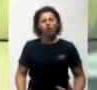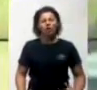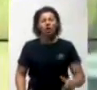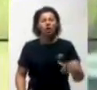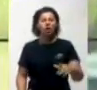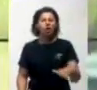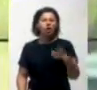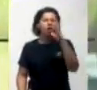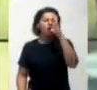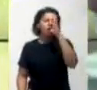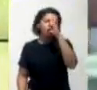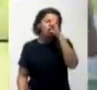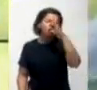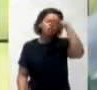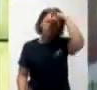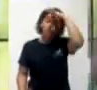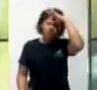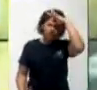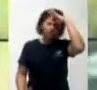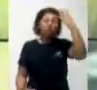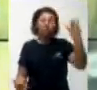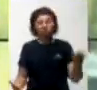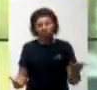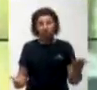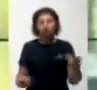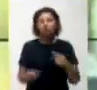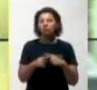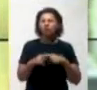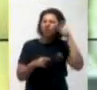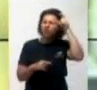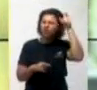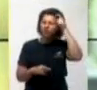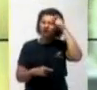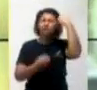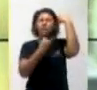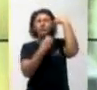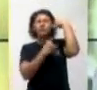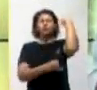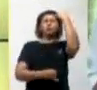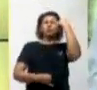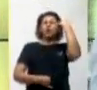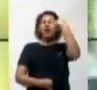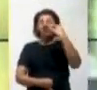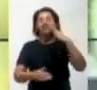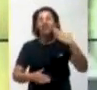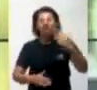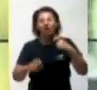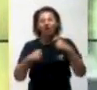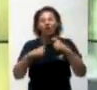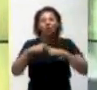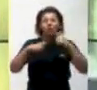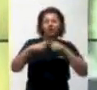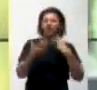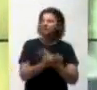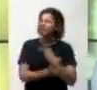marcados com o carimbo encardido do pecado, a sexualidade. O catecismo